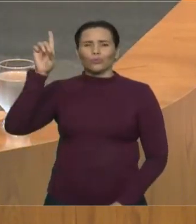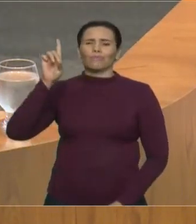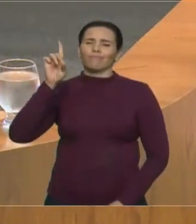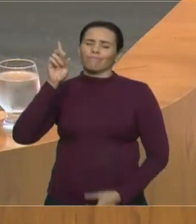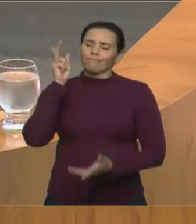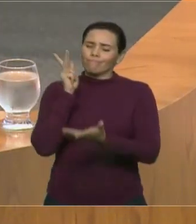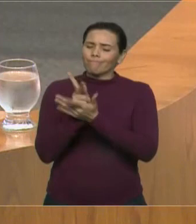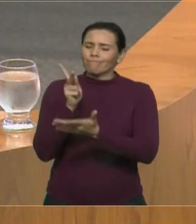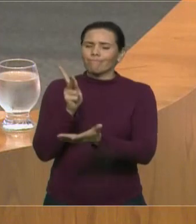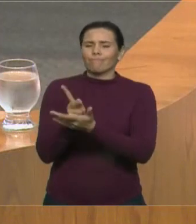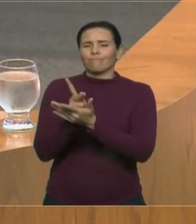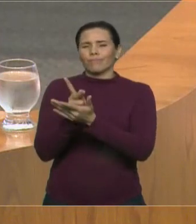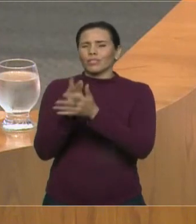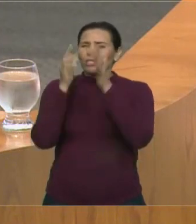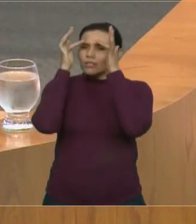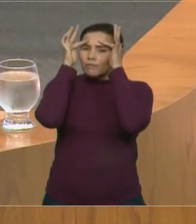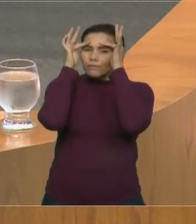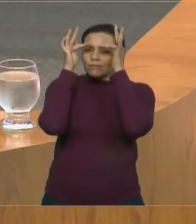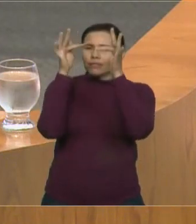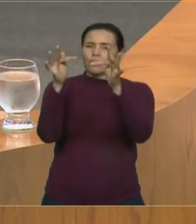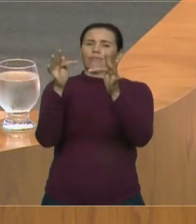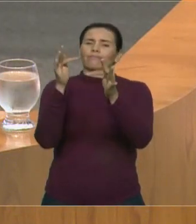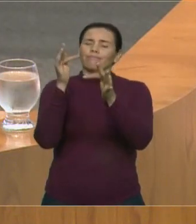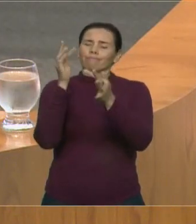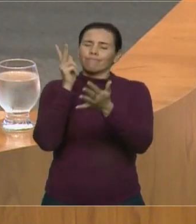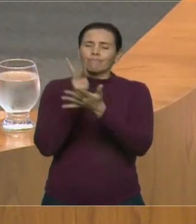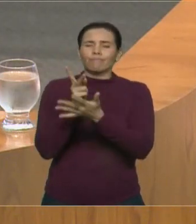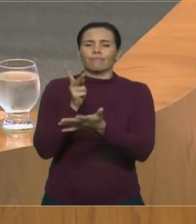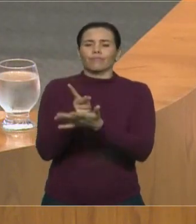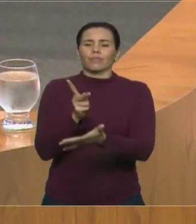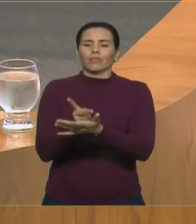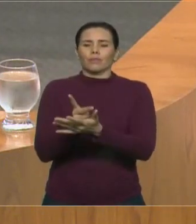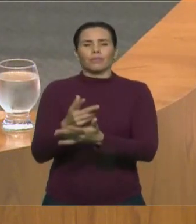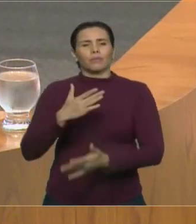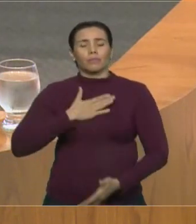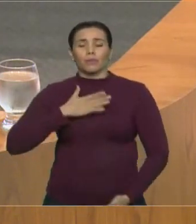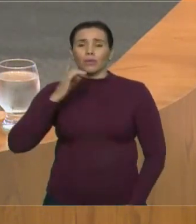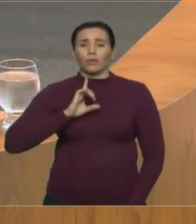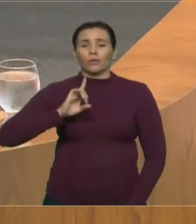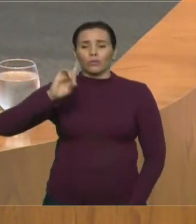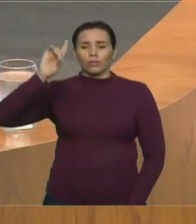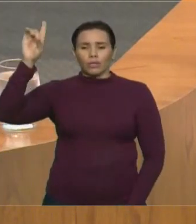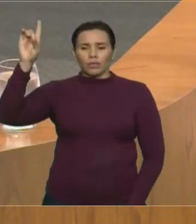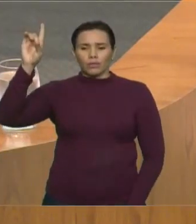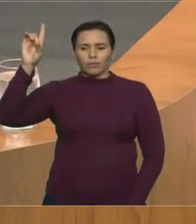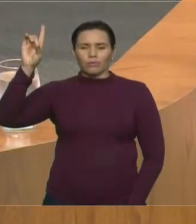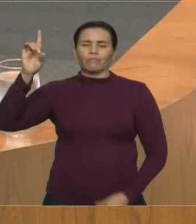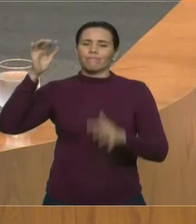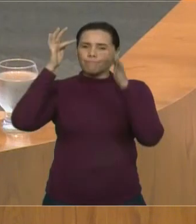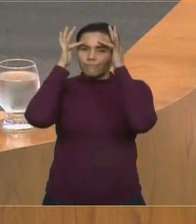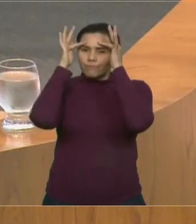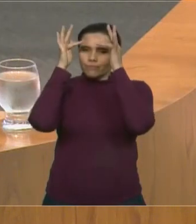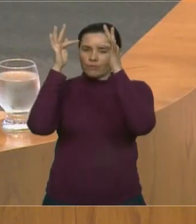Fiel, Senhor, meu Deus, fiel a mim.